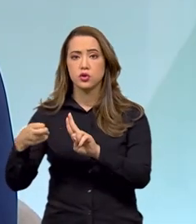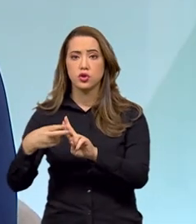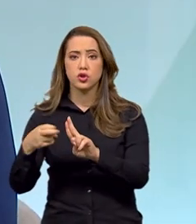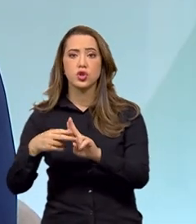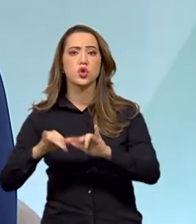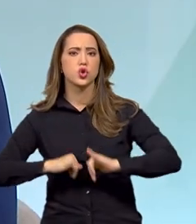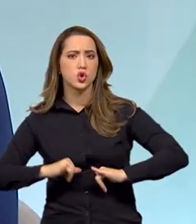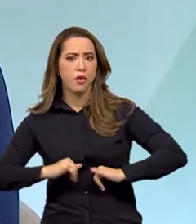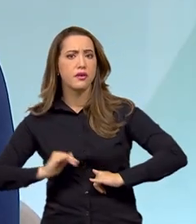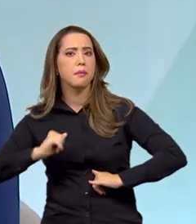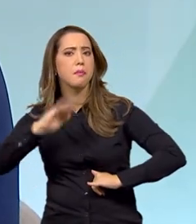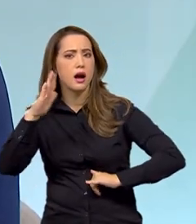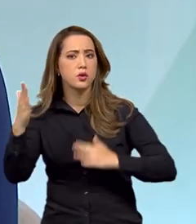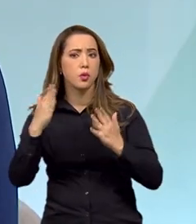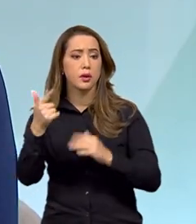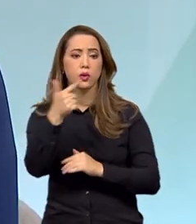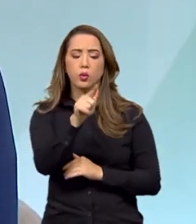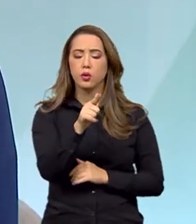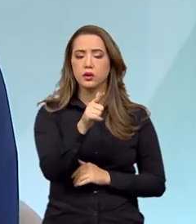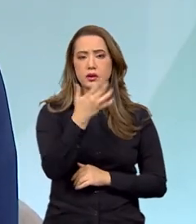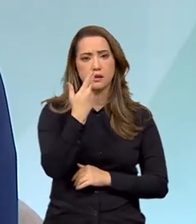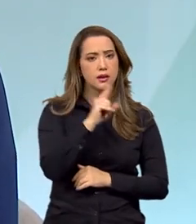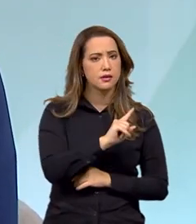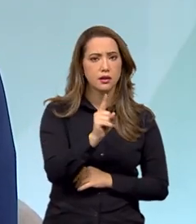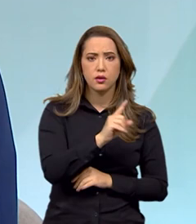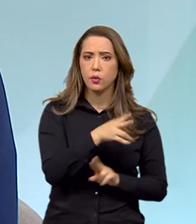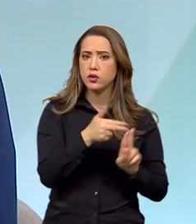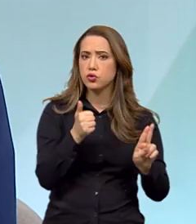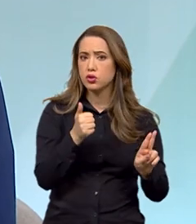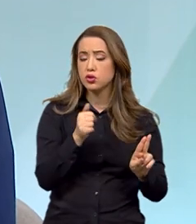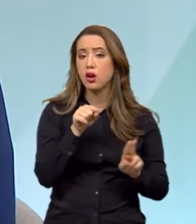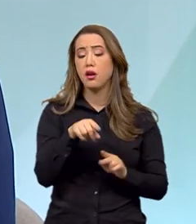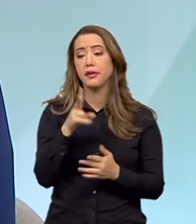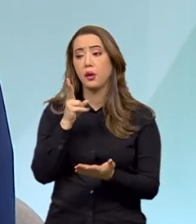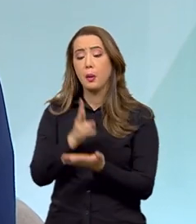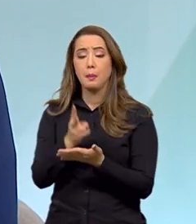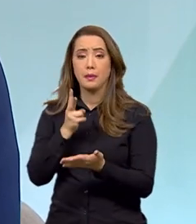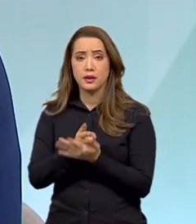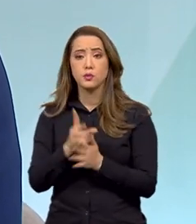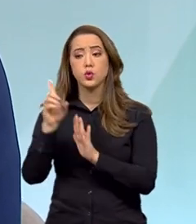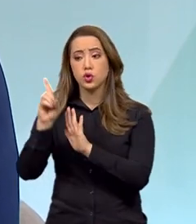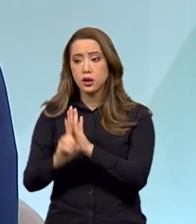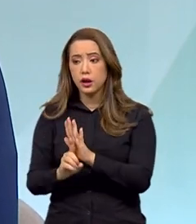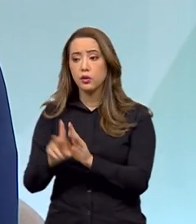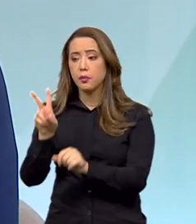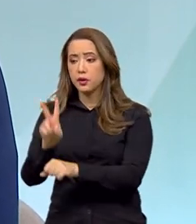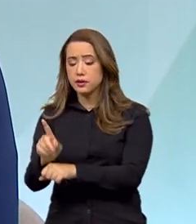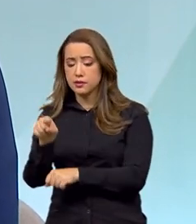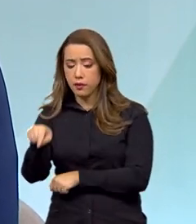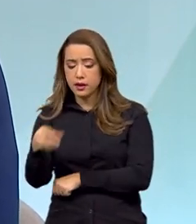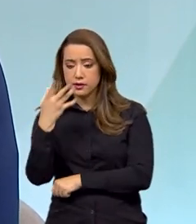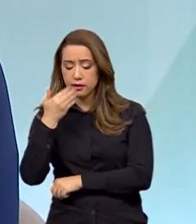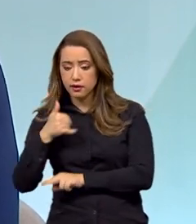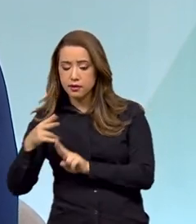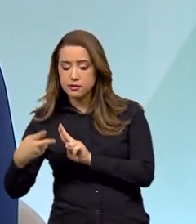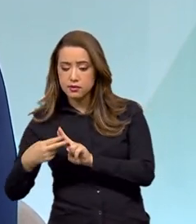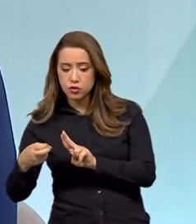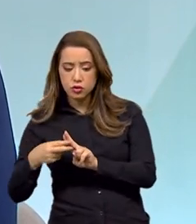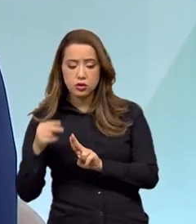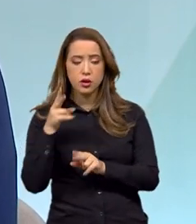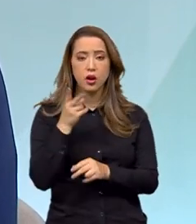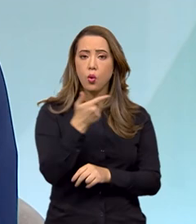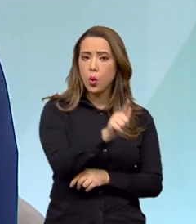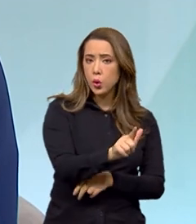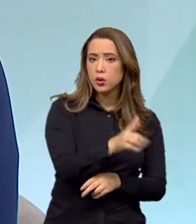do que a criança não indígena, e ela tem os mesmos direitos à proteção do que qualquer criança. Também no Protege Brasil está o